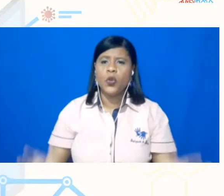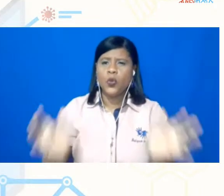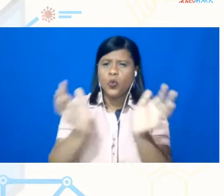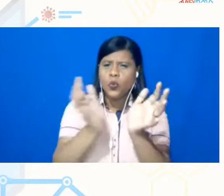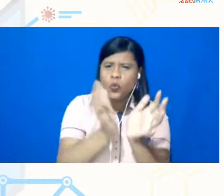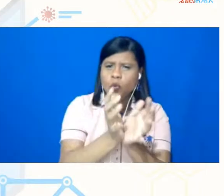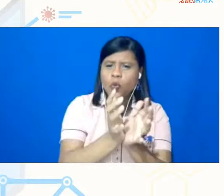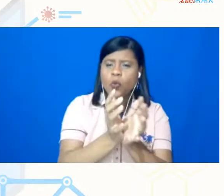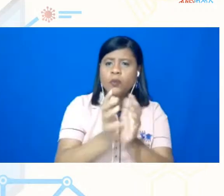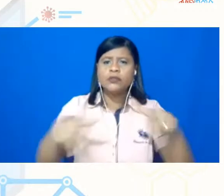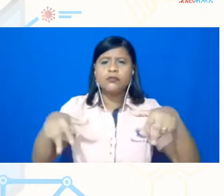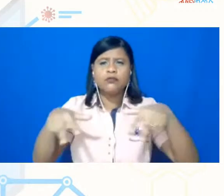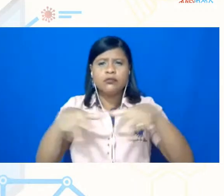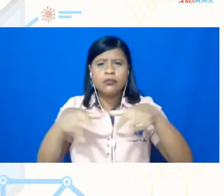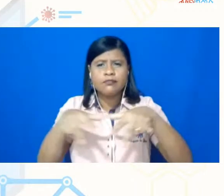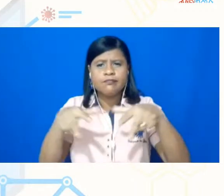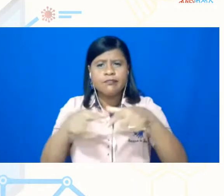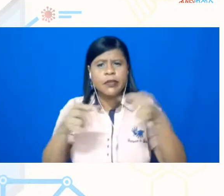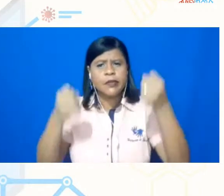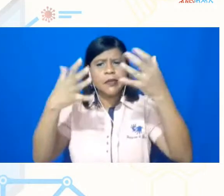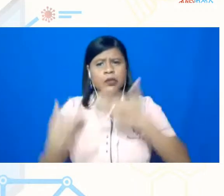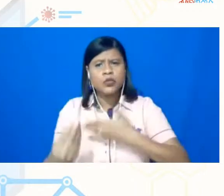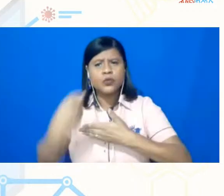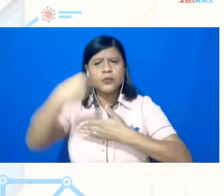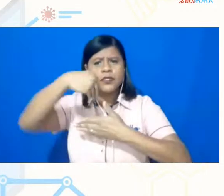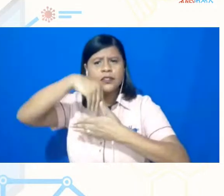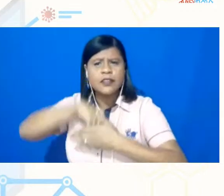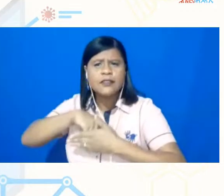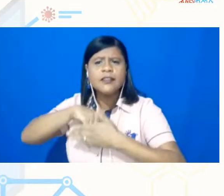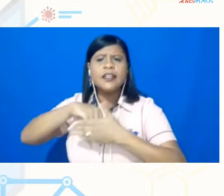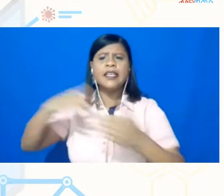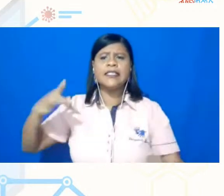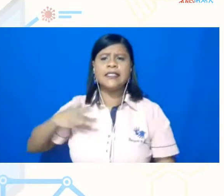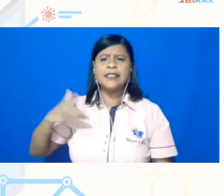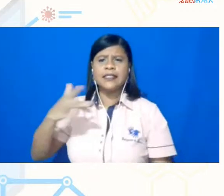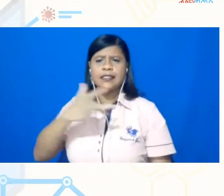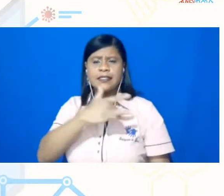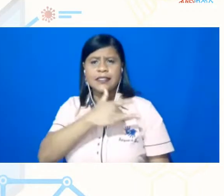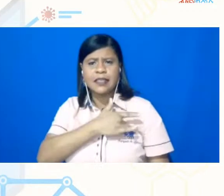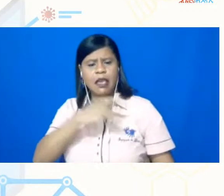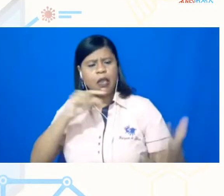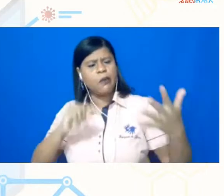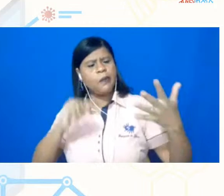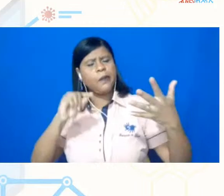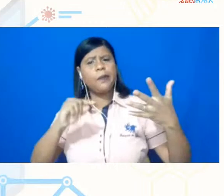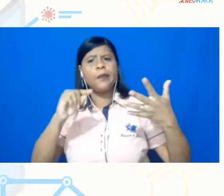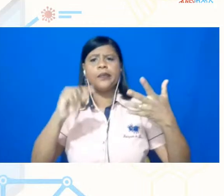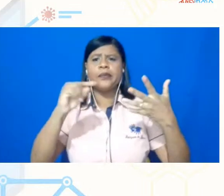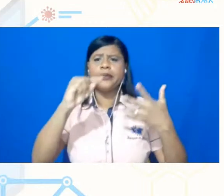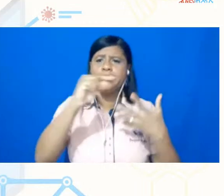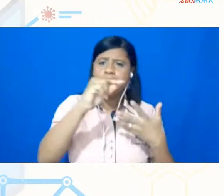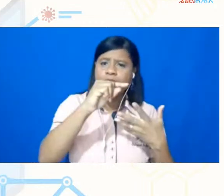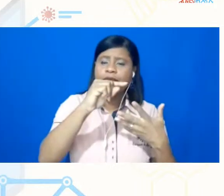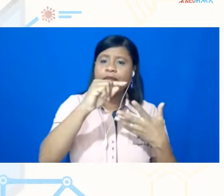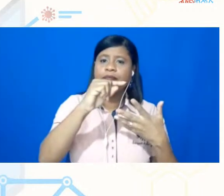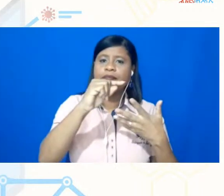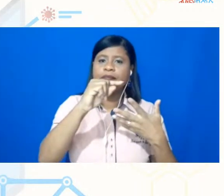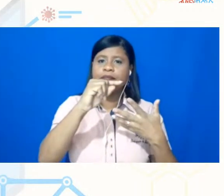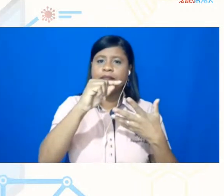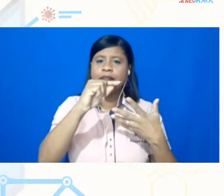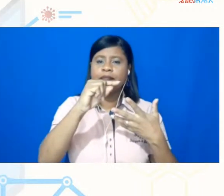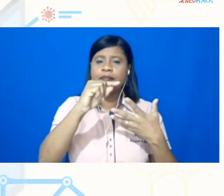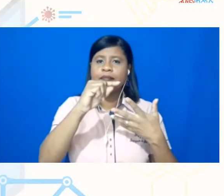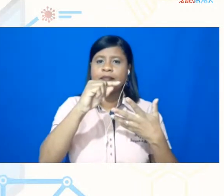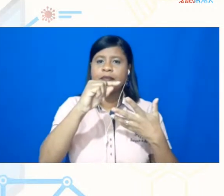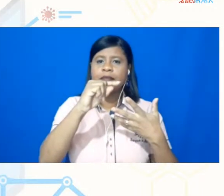trazem questões de subjetividades, de saúde, de aplicar as